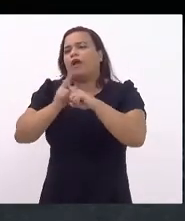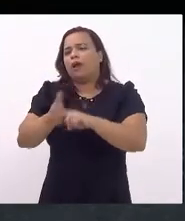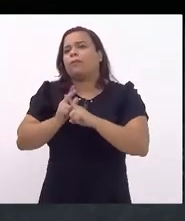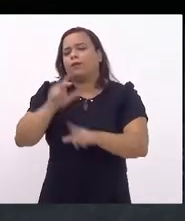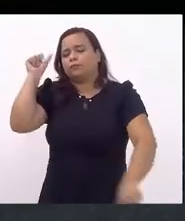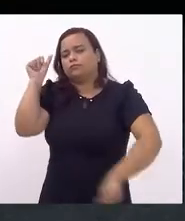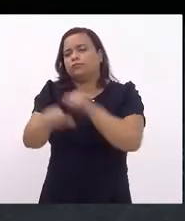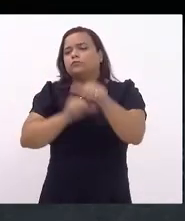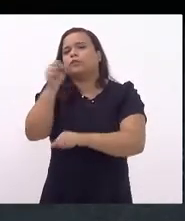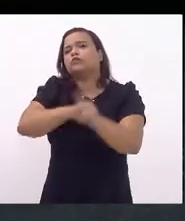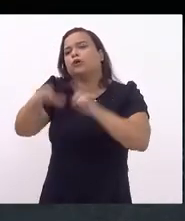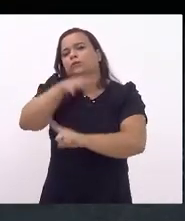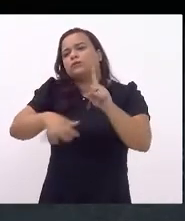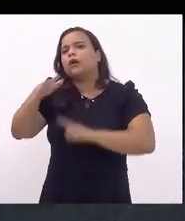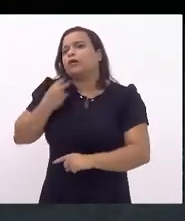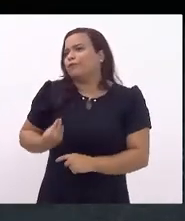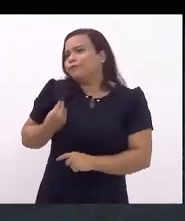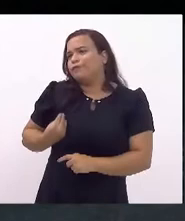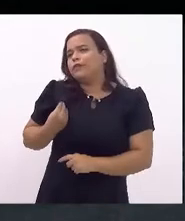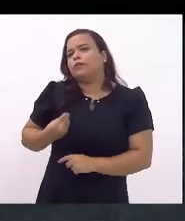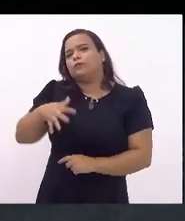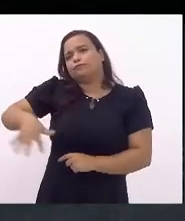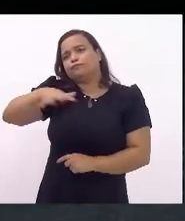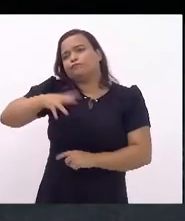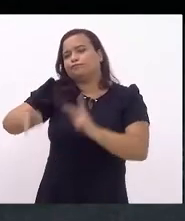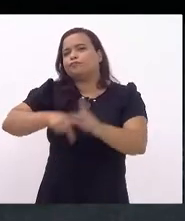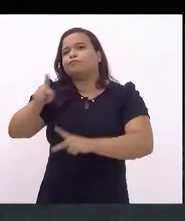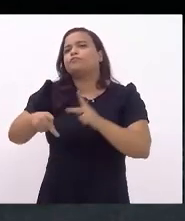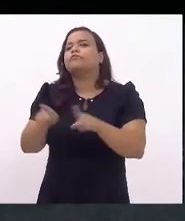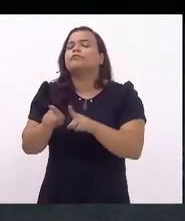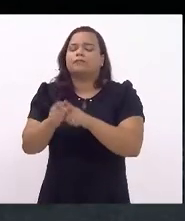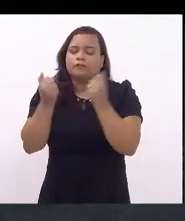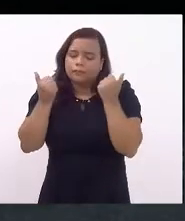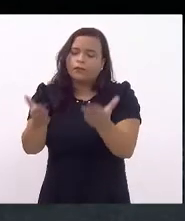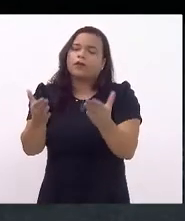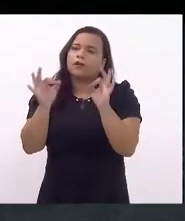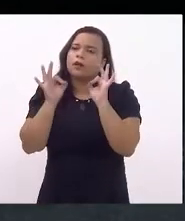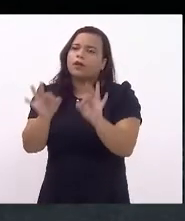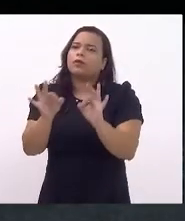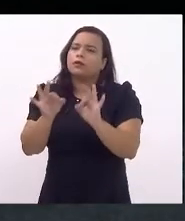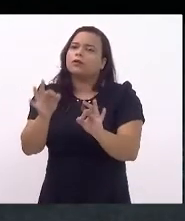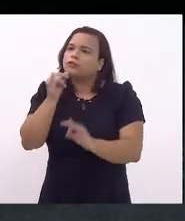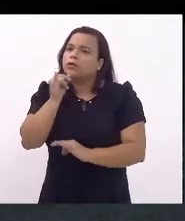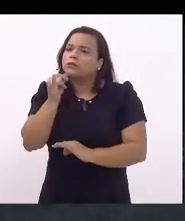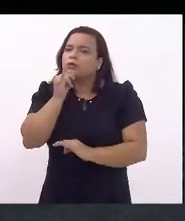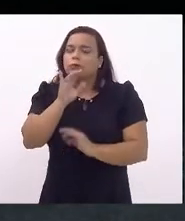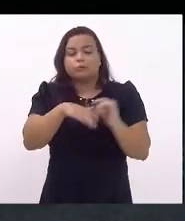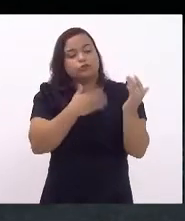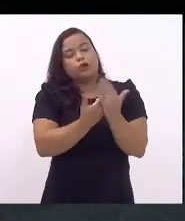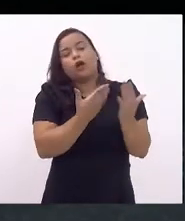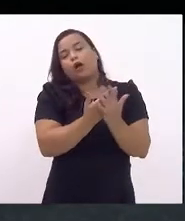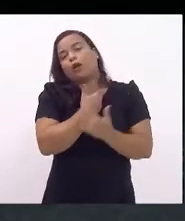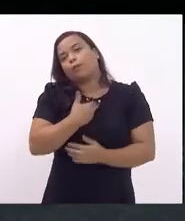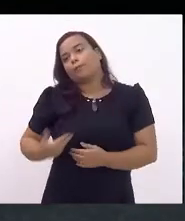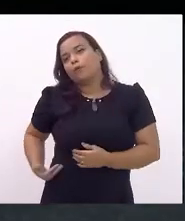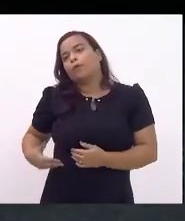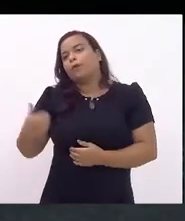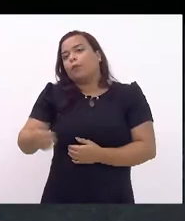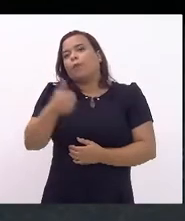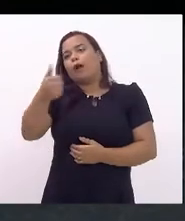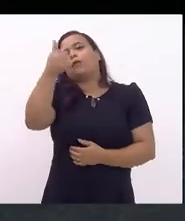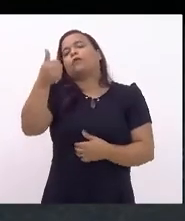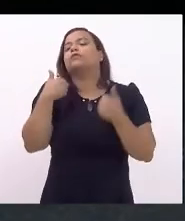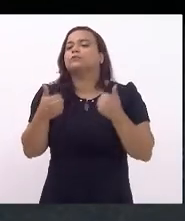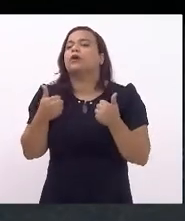transformação social, uma ferramenta que vai garantir a exemplo da escola pública de qualidade da